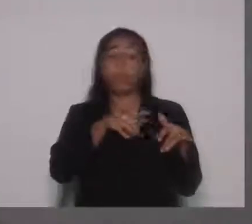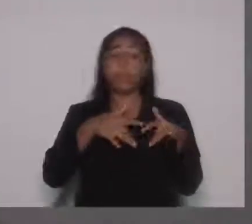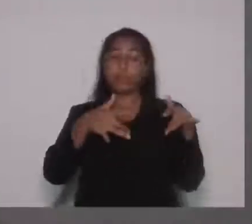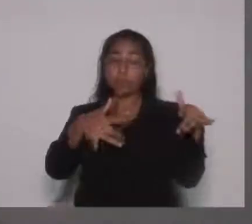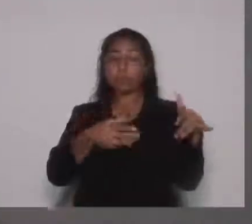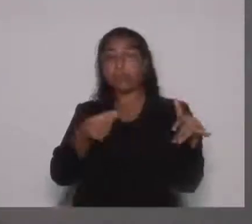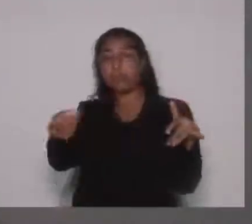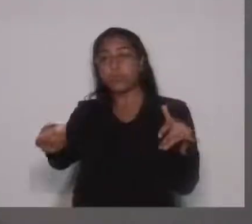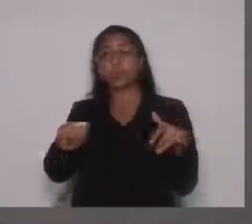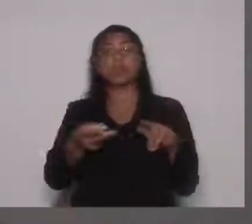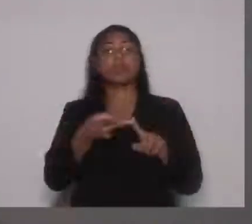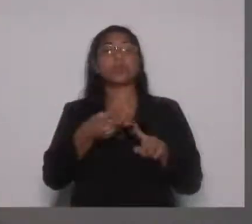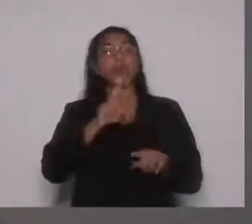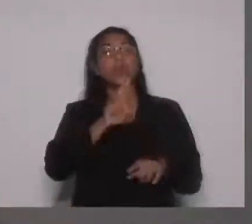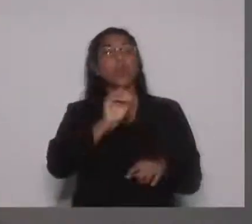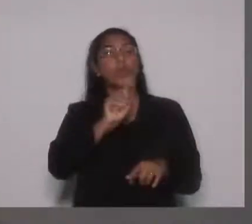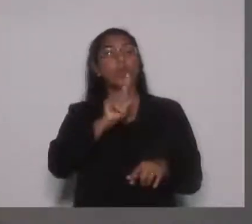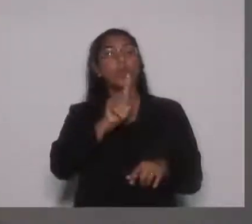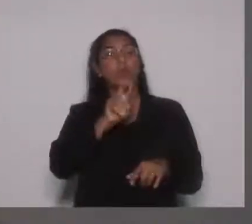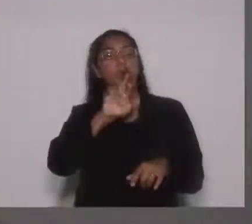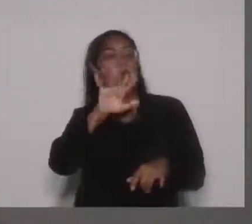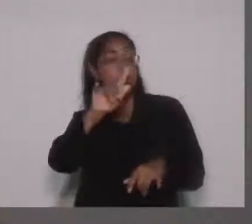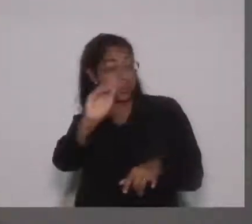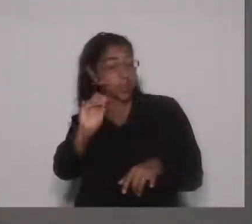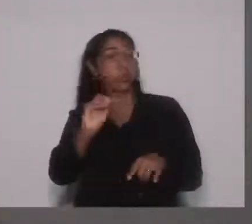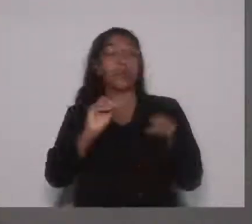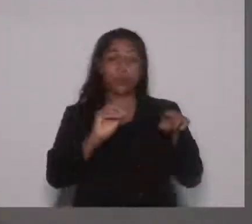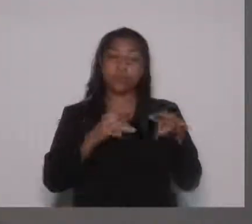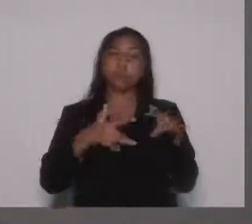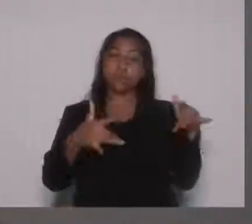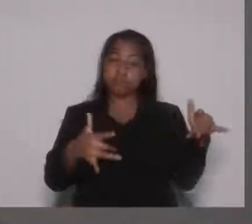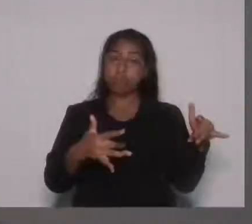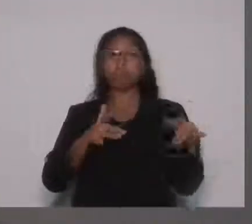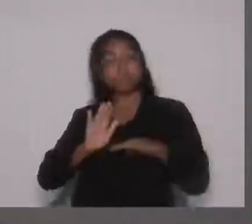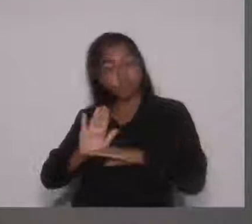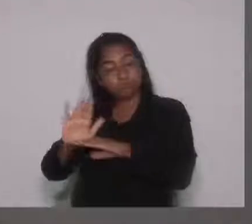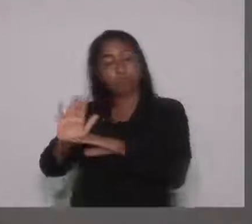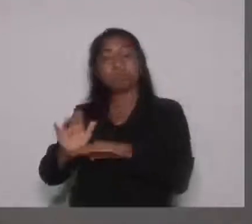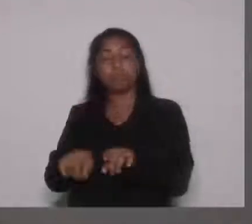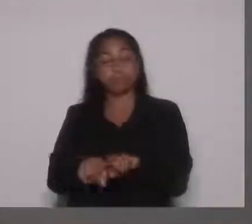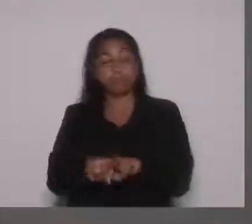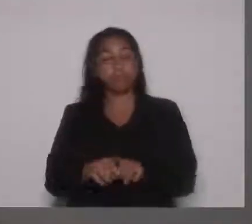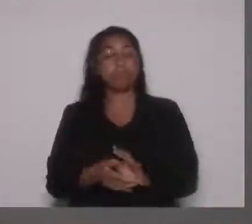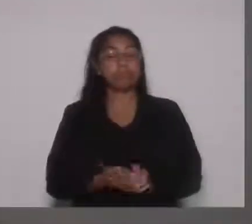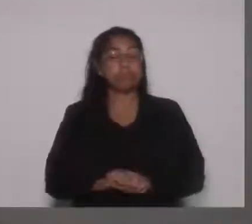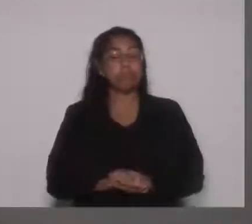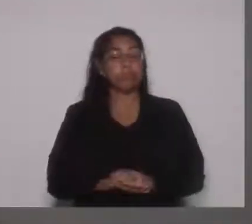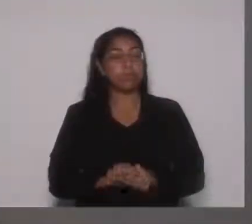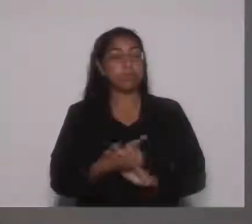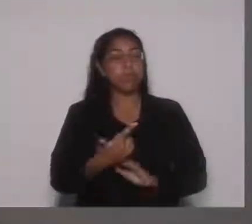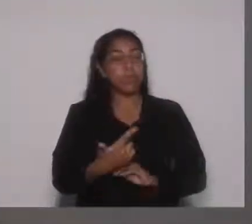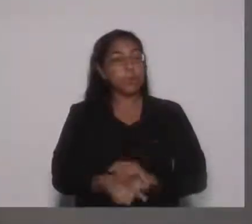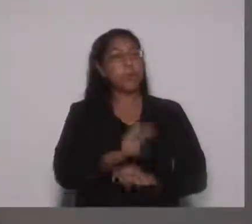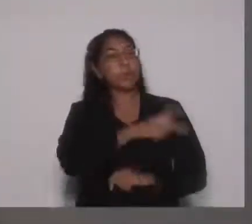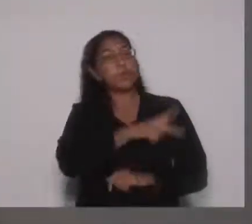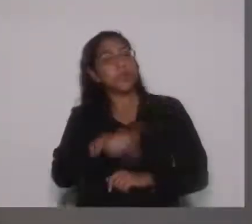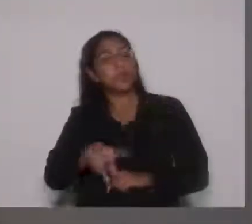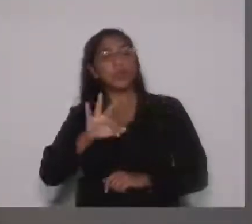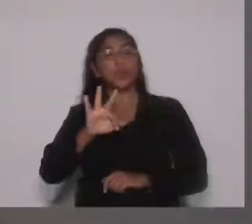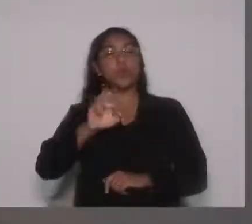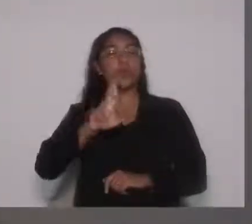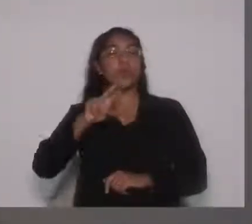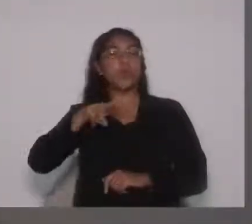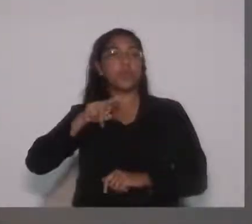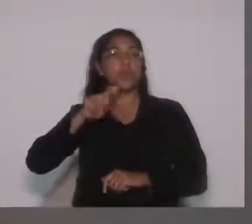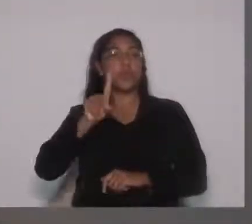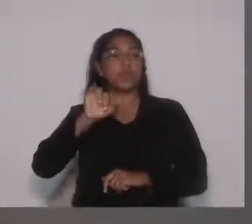Rodrigo Paixão, que infelizmente não vai poder estar presente, mas estará representado pelo Valdir Barreto, e o professor Fernandinho Nando, da Unicamp.